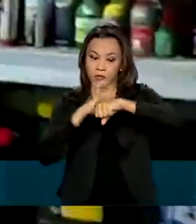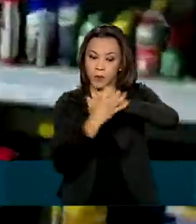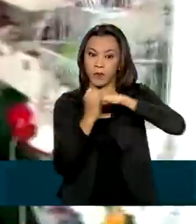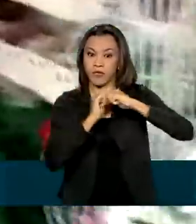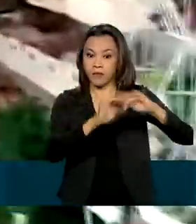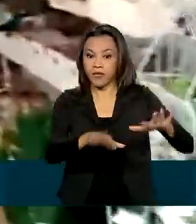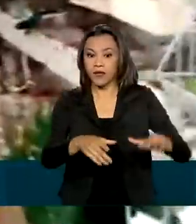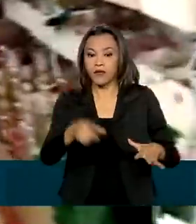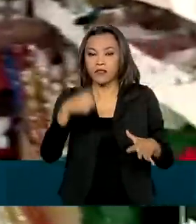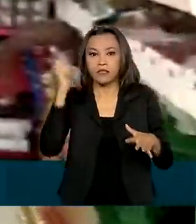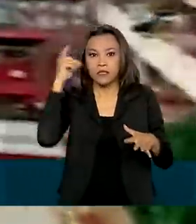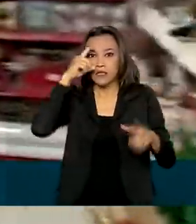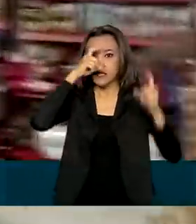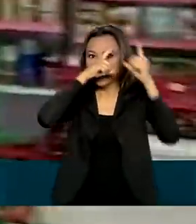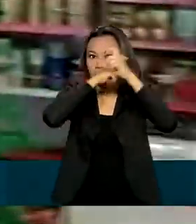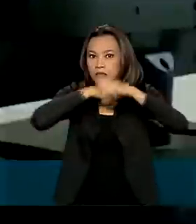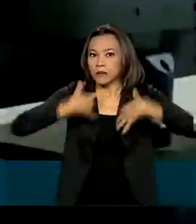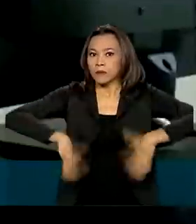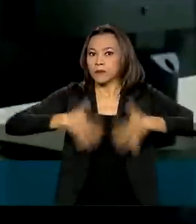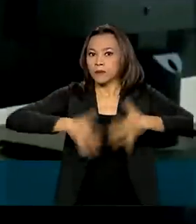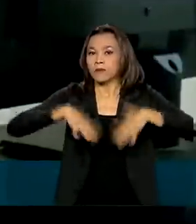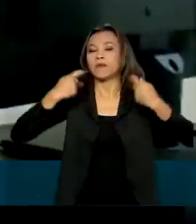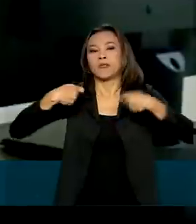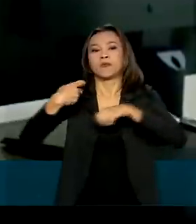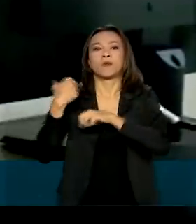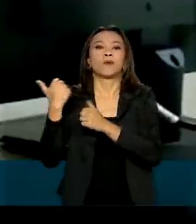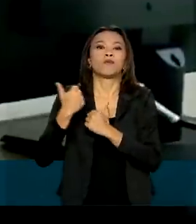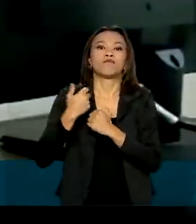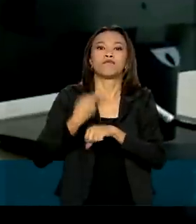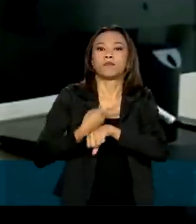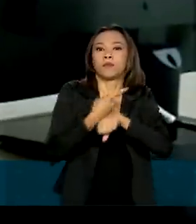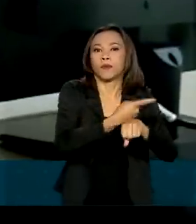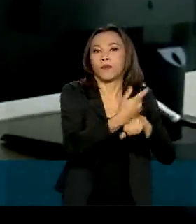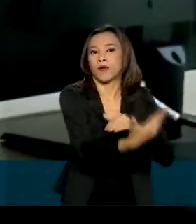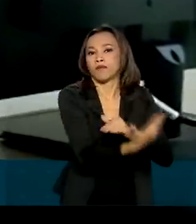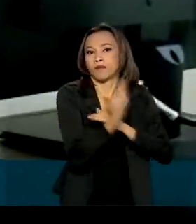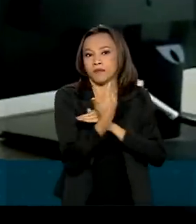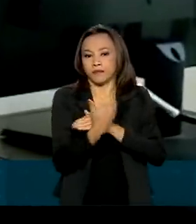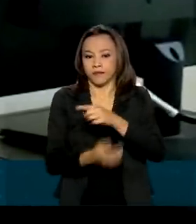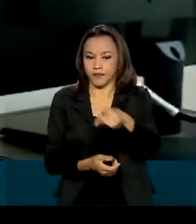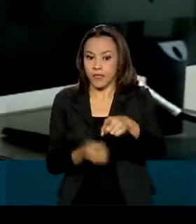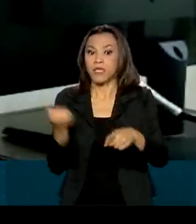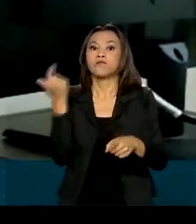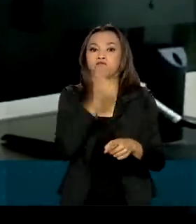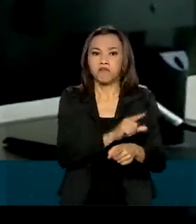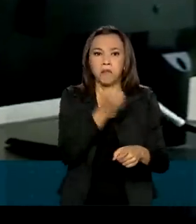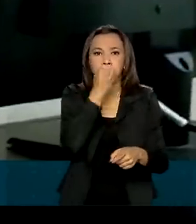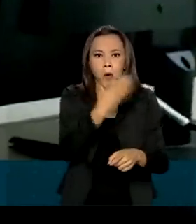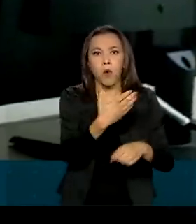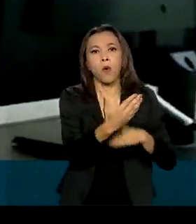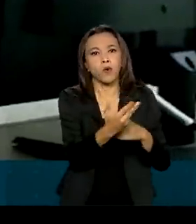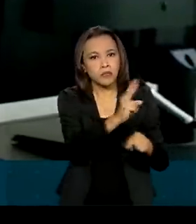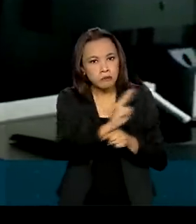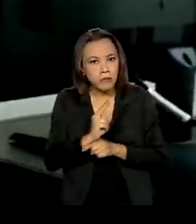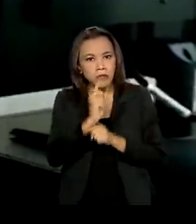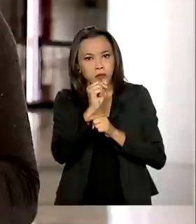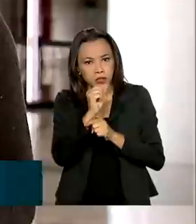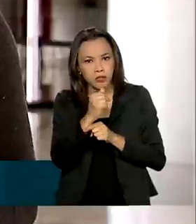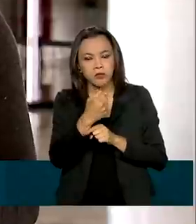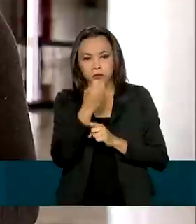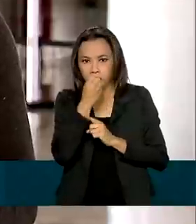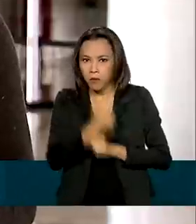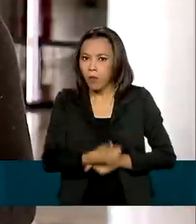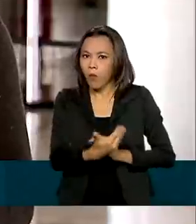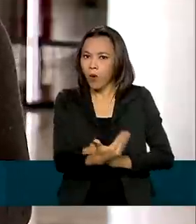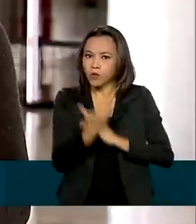no vermelho e foi preciso buscar ajuda. O barco ofereceu esse emprego e deu ajuda boa, com suporte bom.